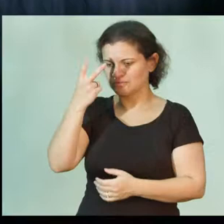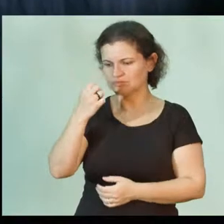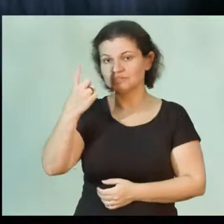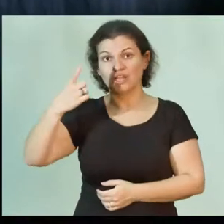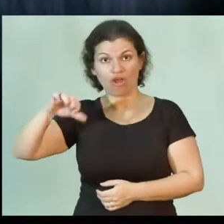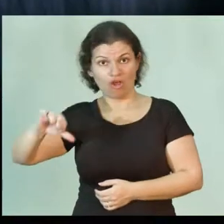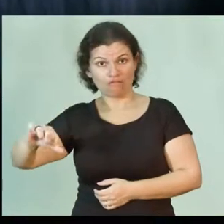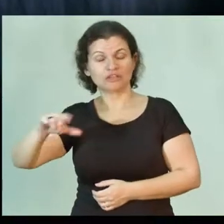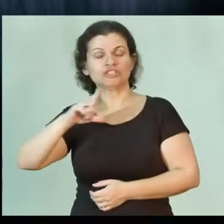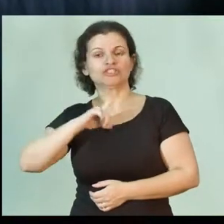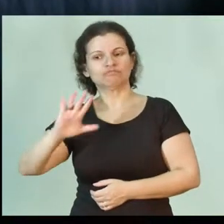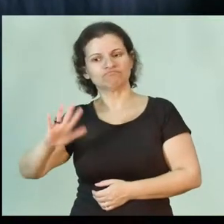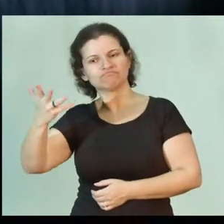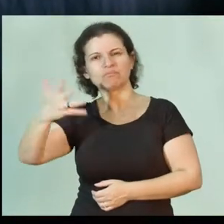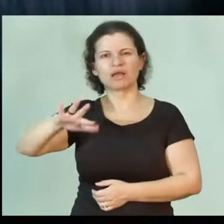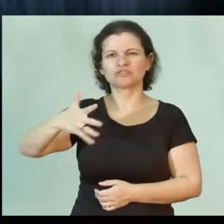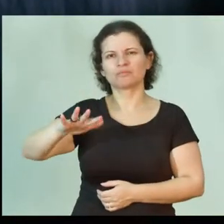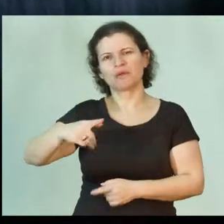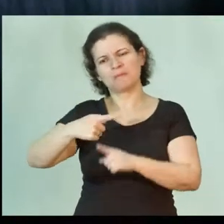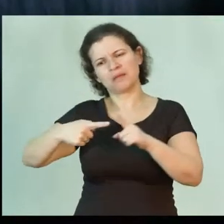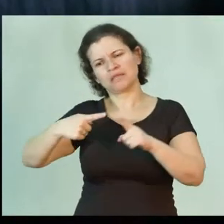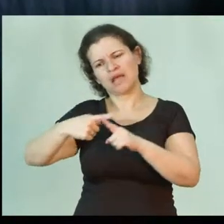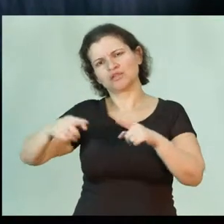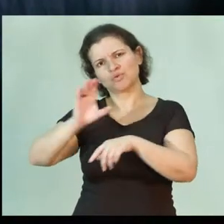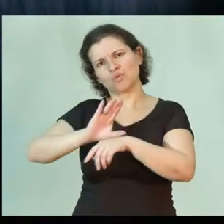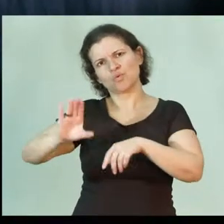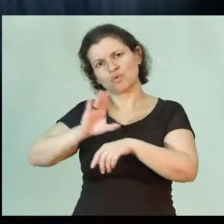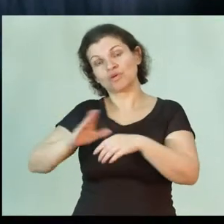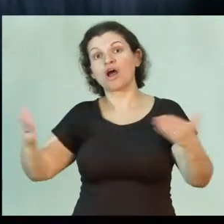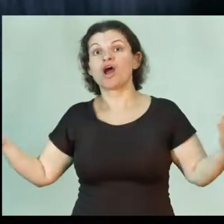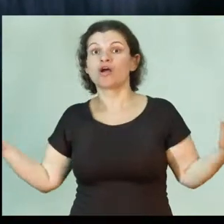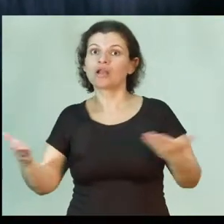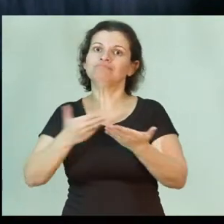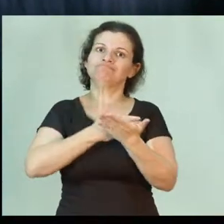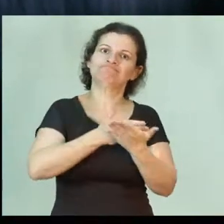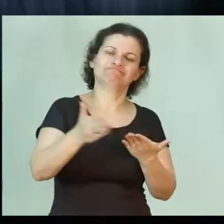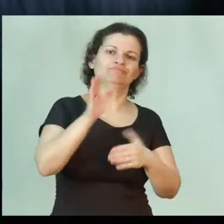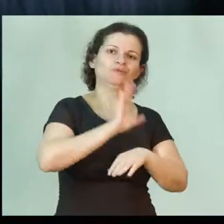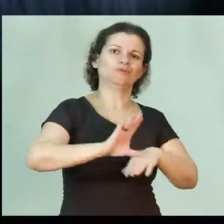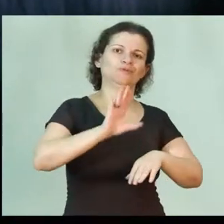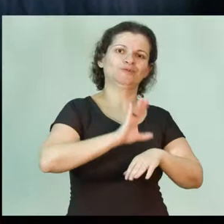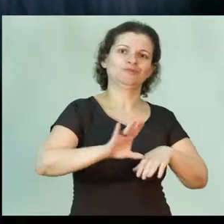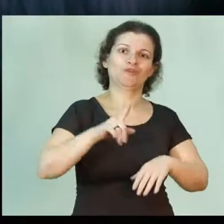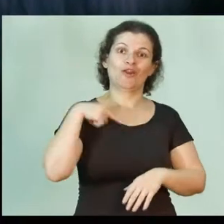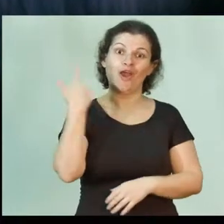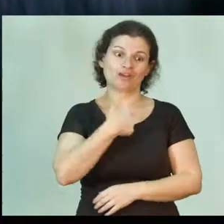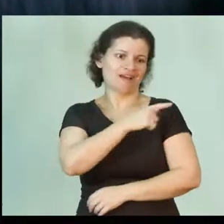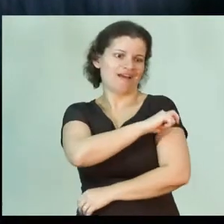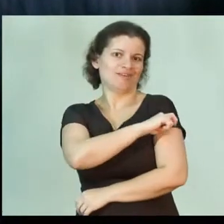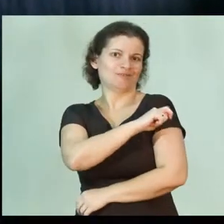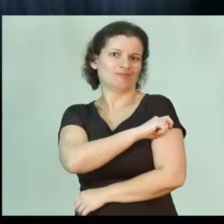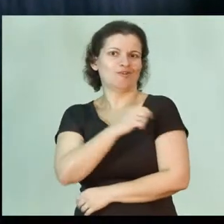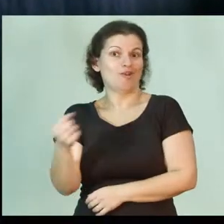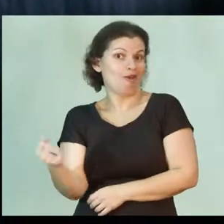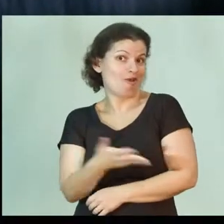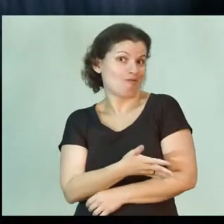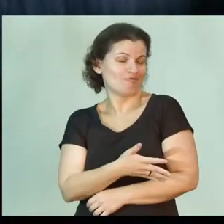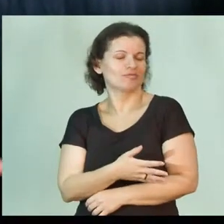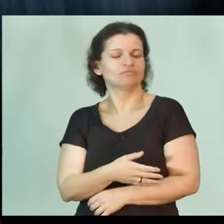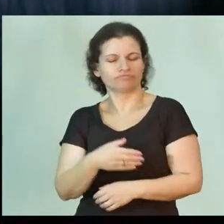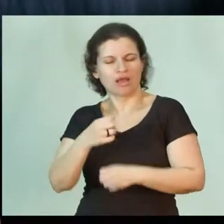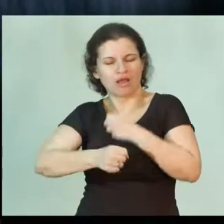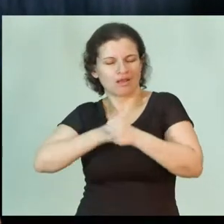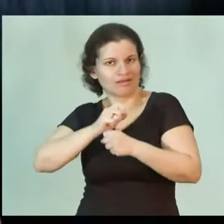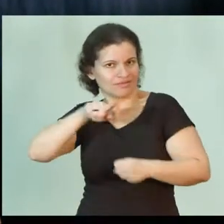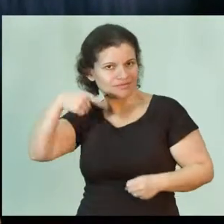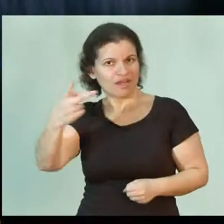2019 aconteciam mais ou menos a partir da metade do curso, elas vêm para o começo do curso. Então, o nosso aluno, os nossos novos